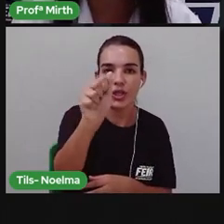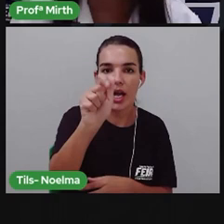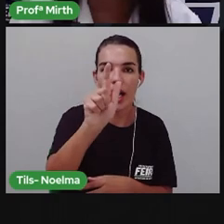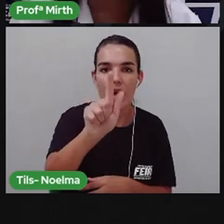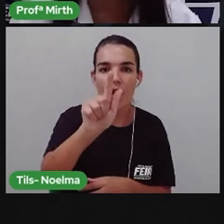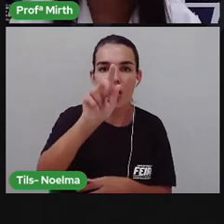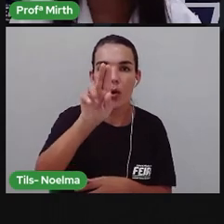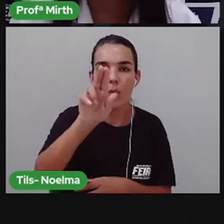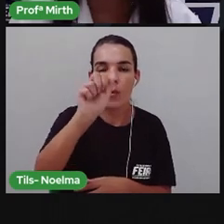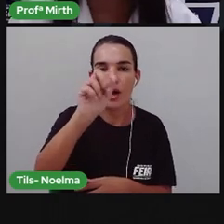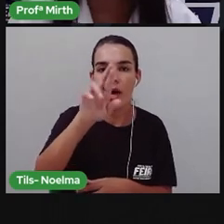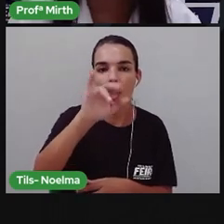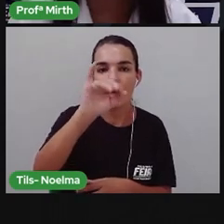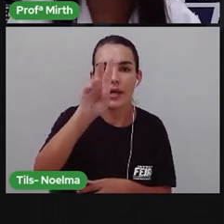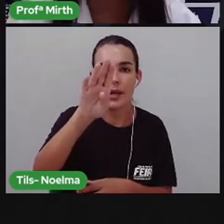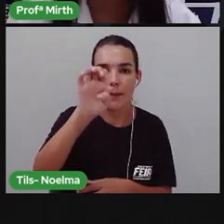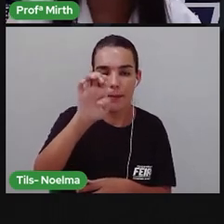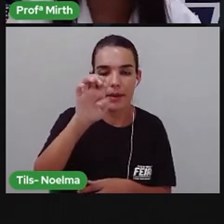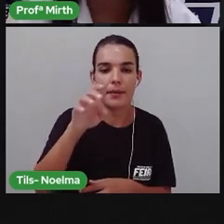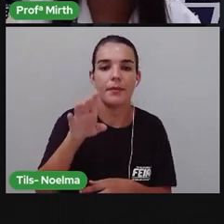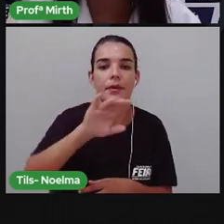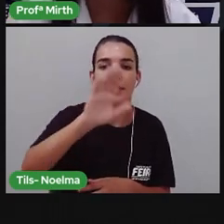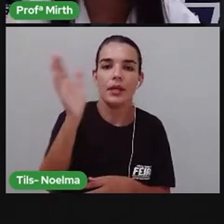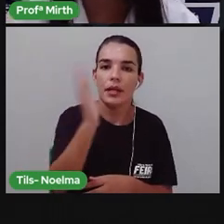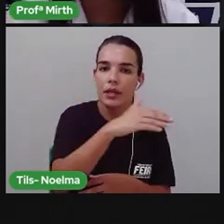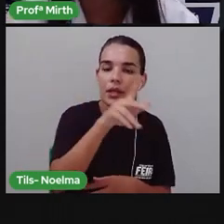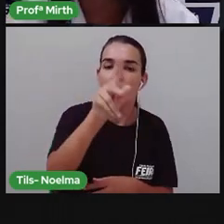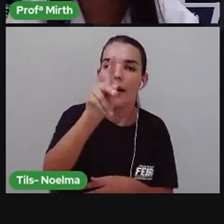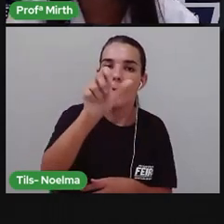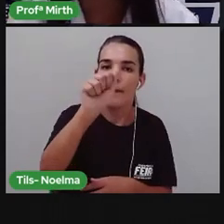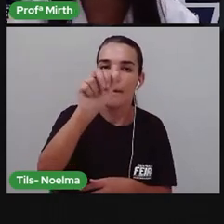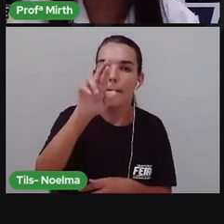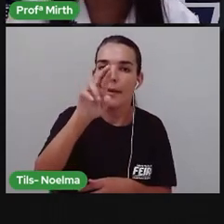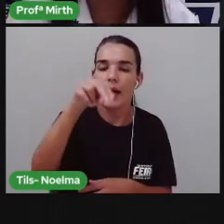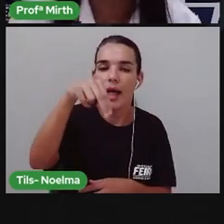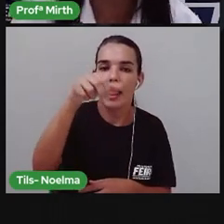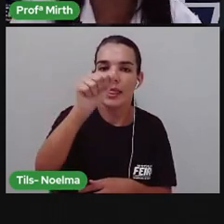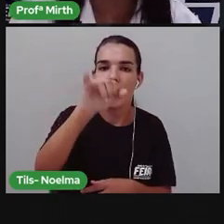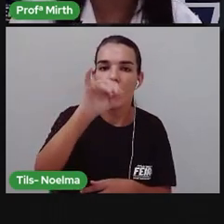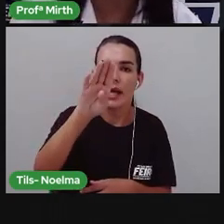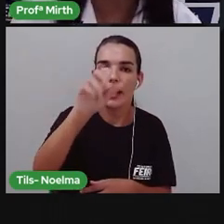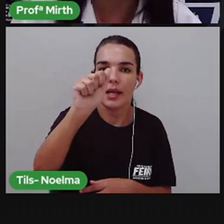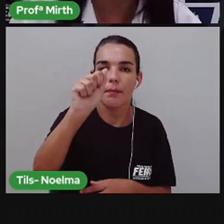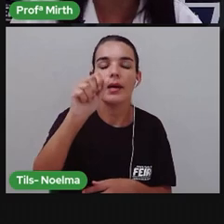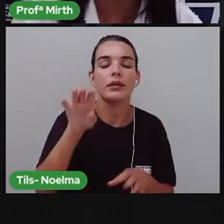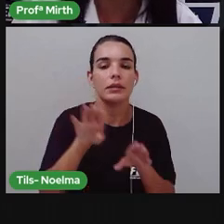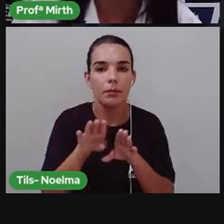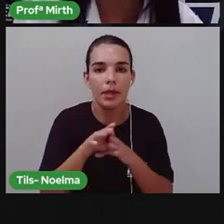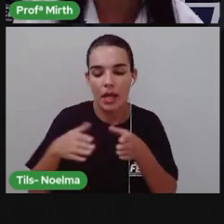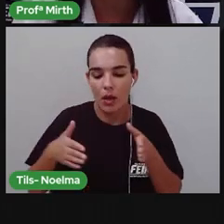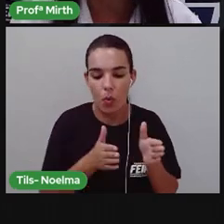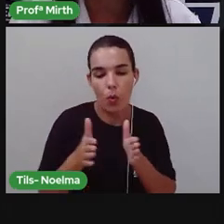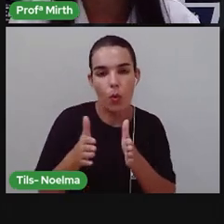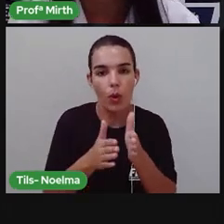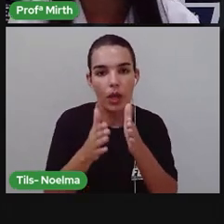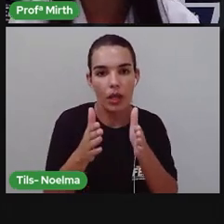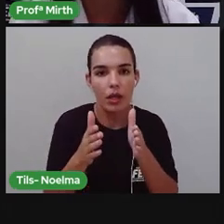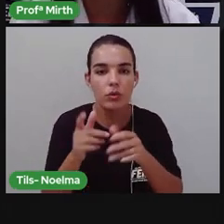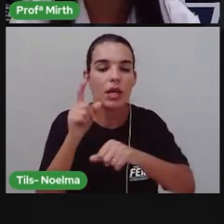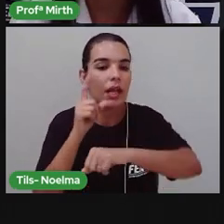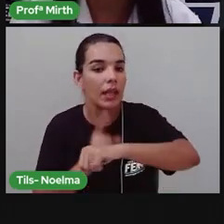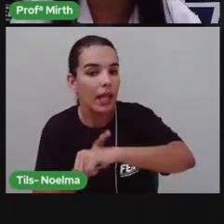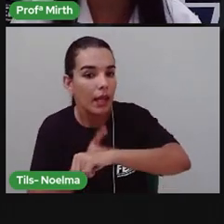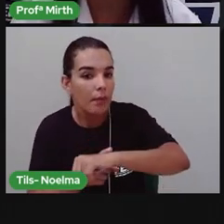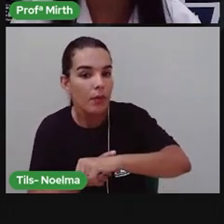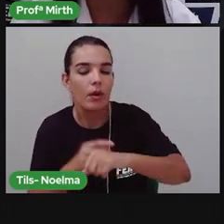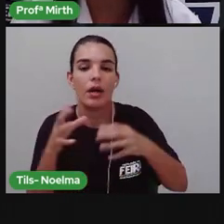perene É aquele rio Que apresenta água corrente Durante todo o ano E rios intermitentes Ou temporários